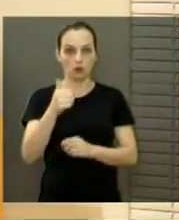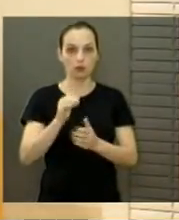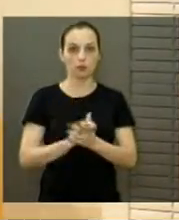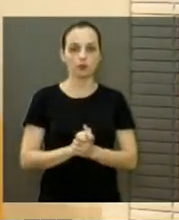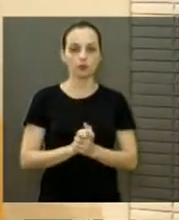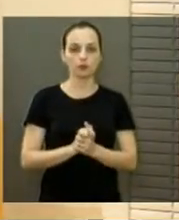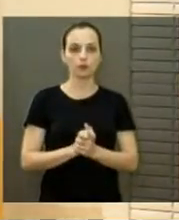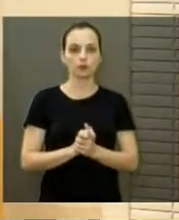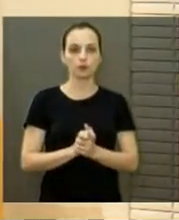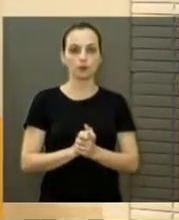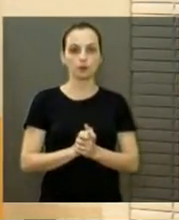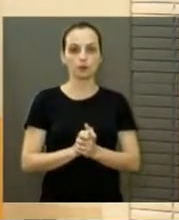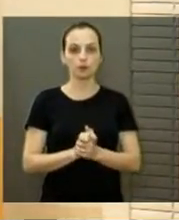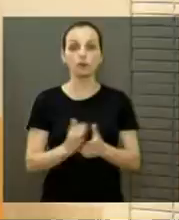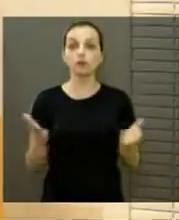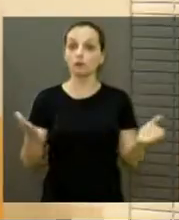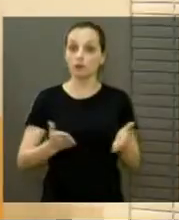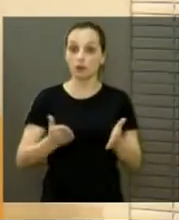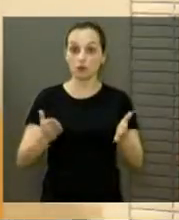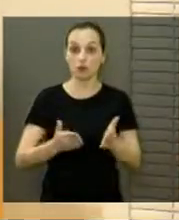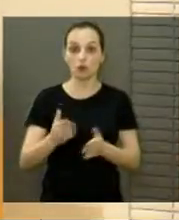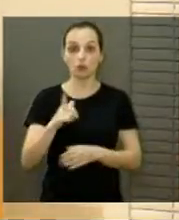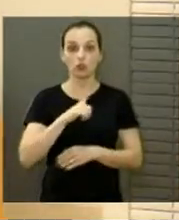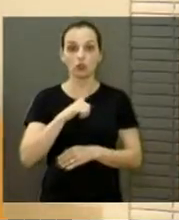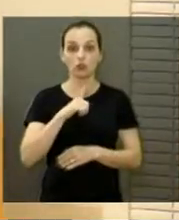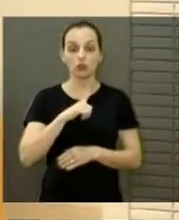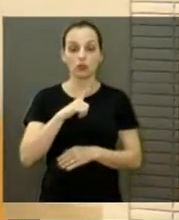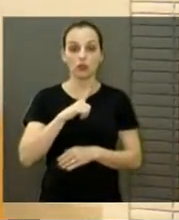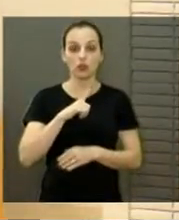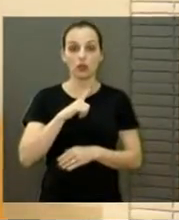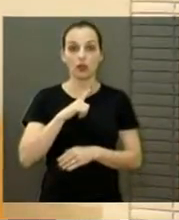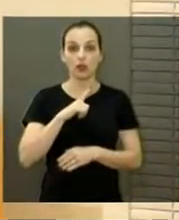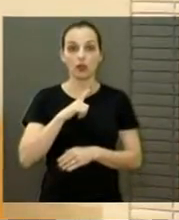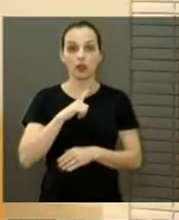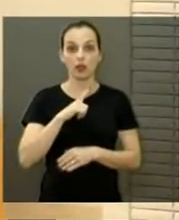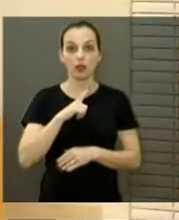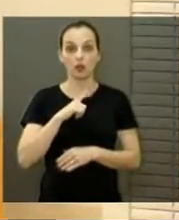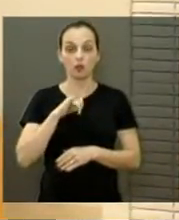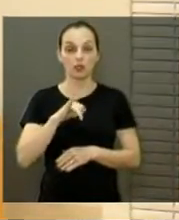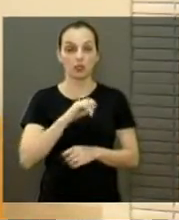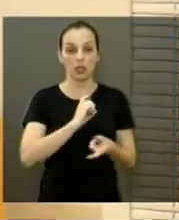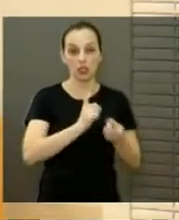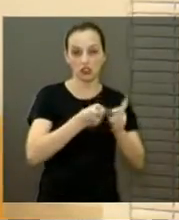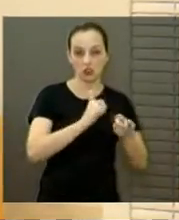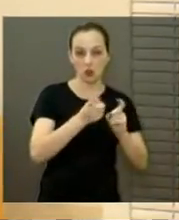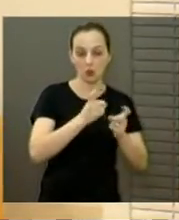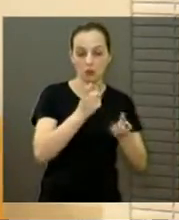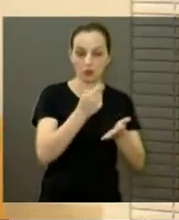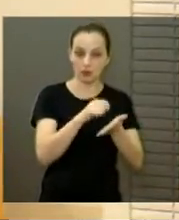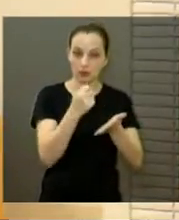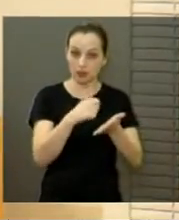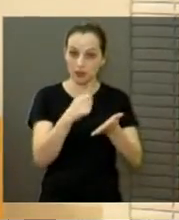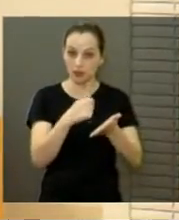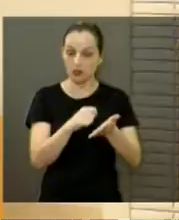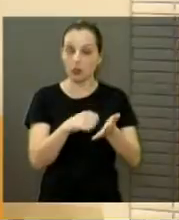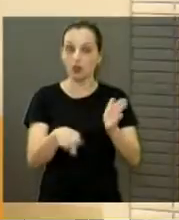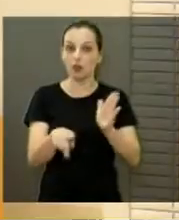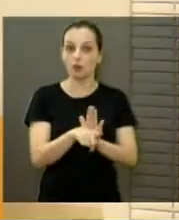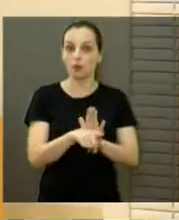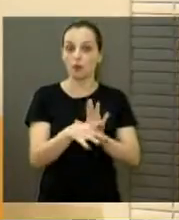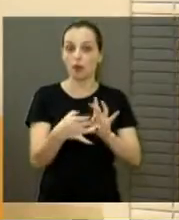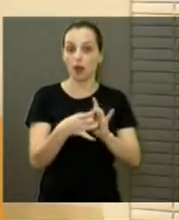Hoje nós teremos aqui nessa casa, se as comissões assinarem, logicamente, a